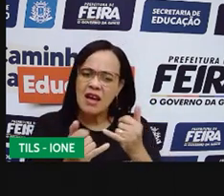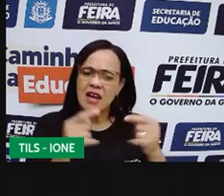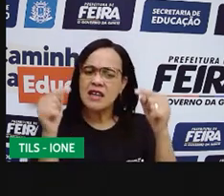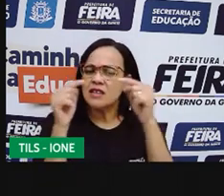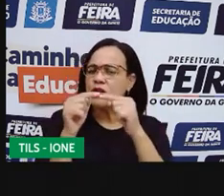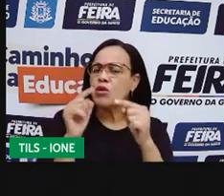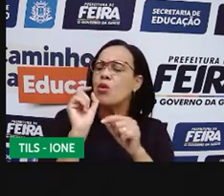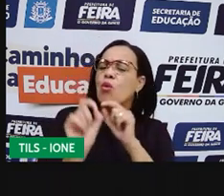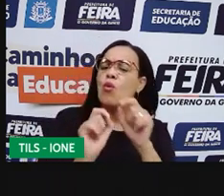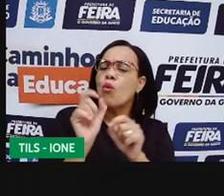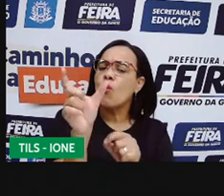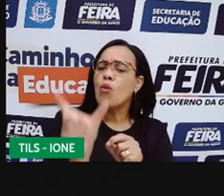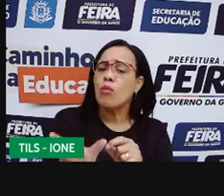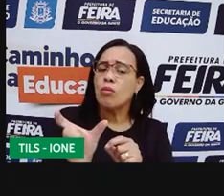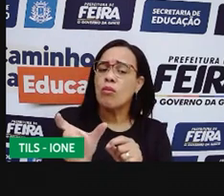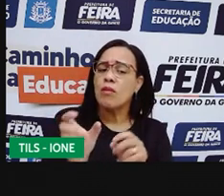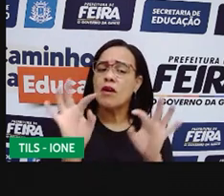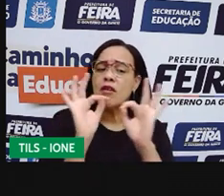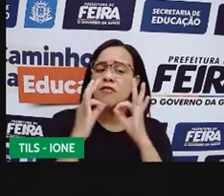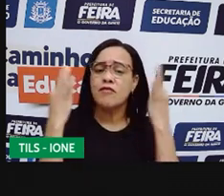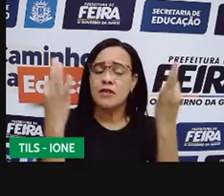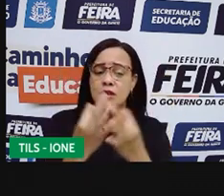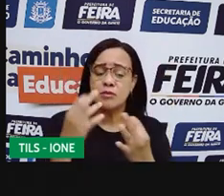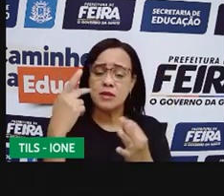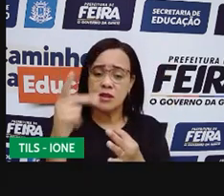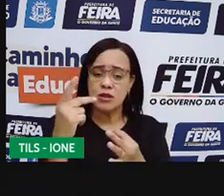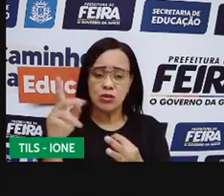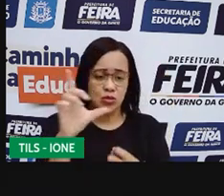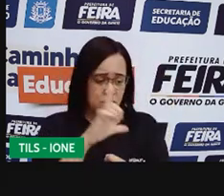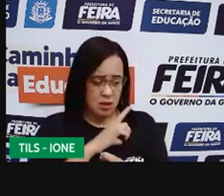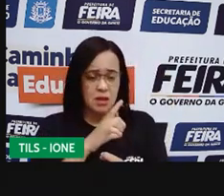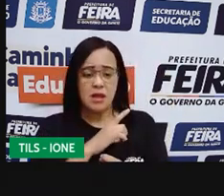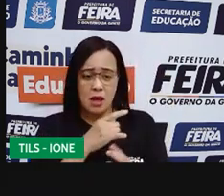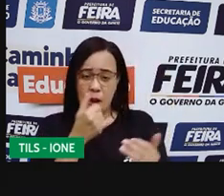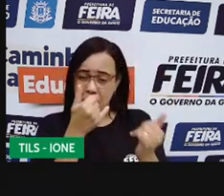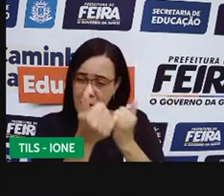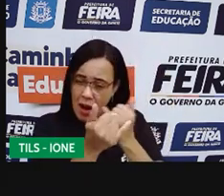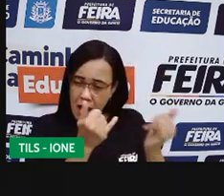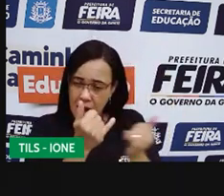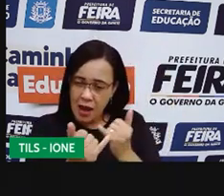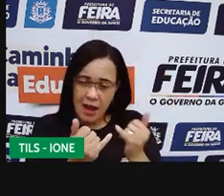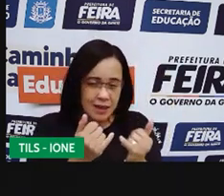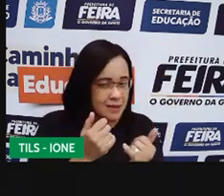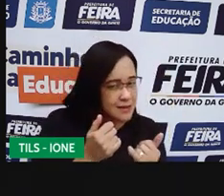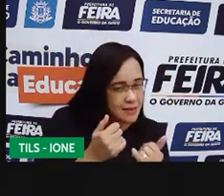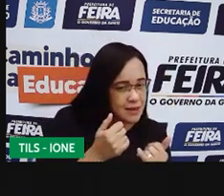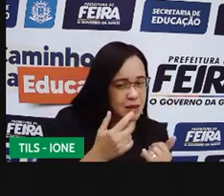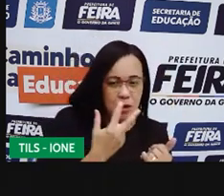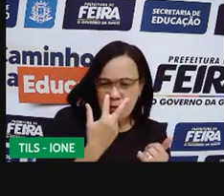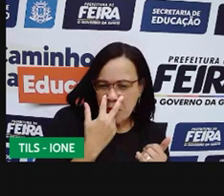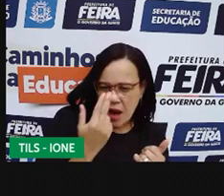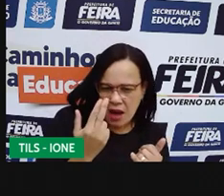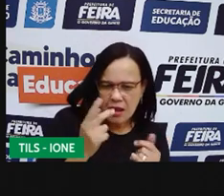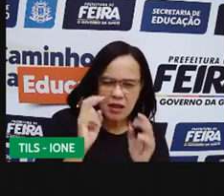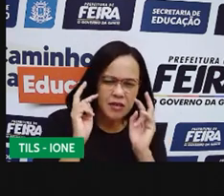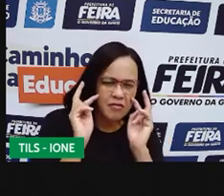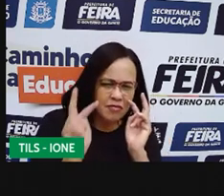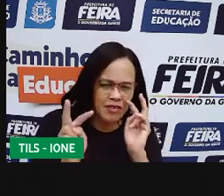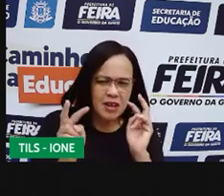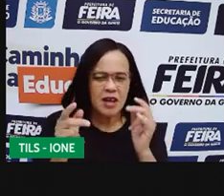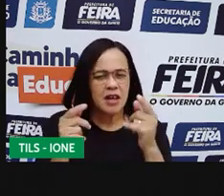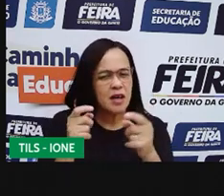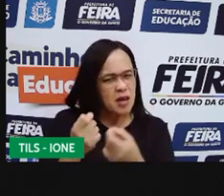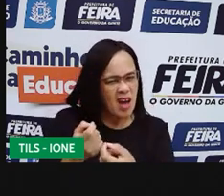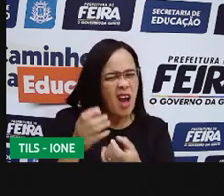Tem algum membro da sua família ou alguma pessoa que faz parte do seu convívio que